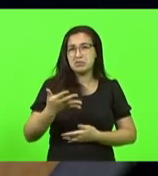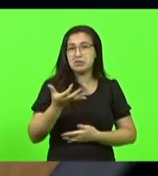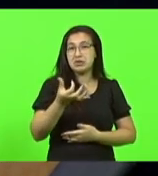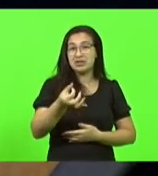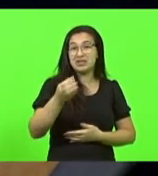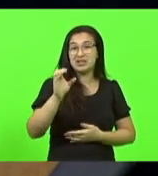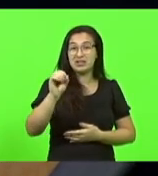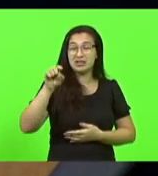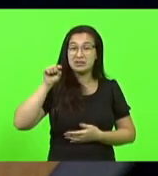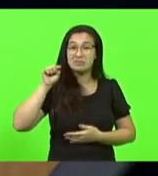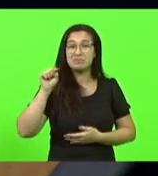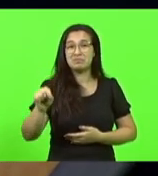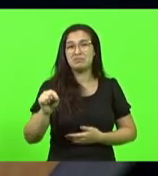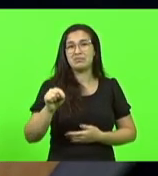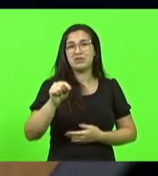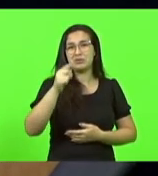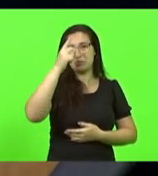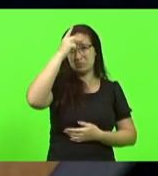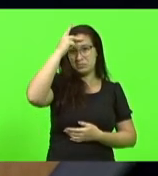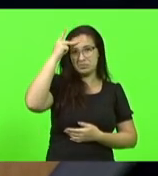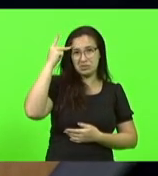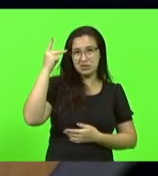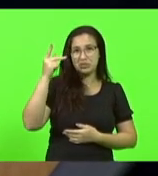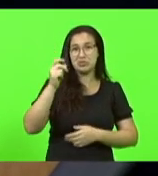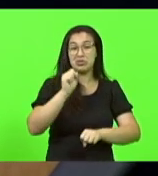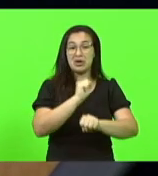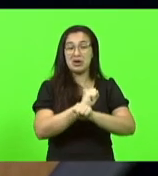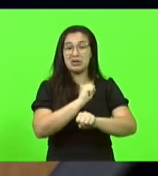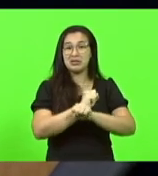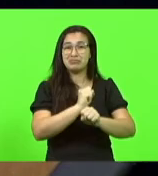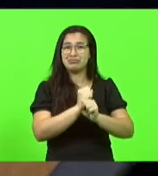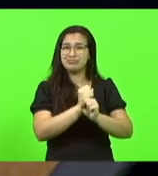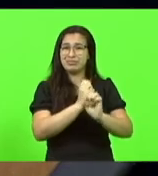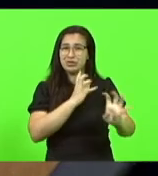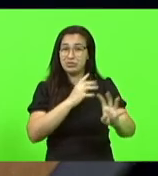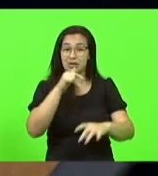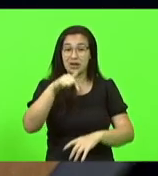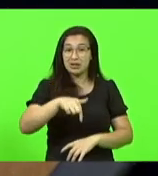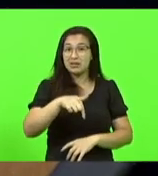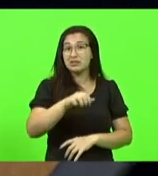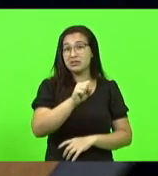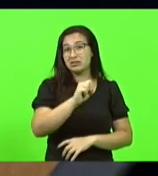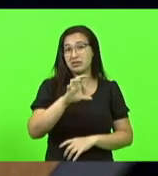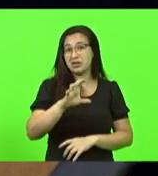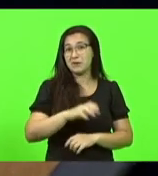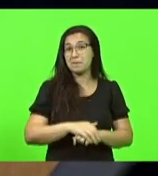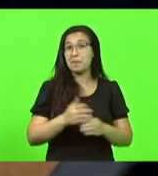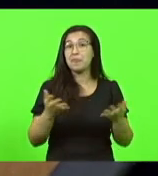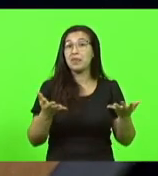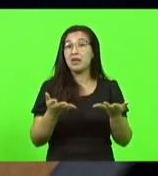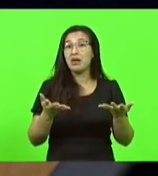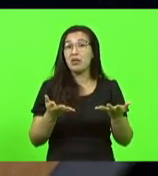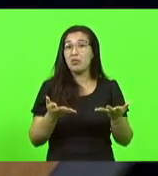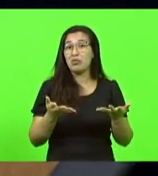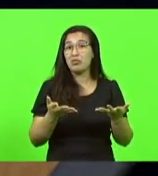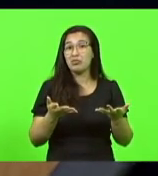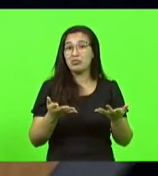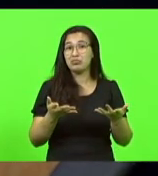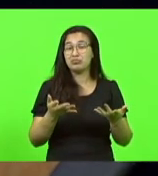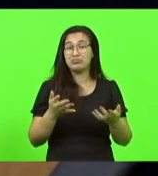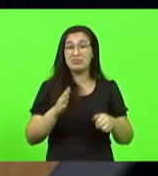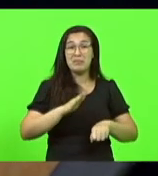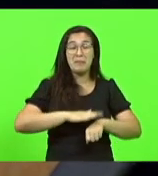mil catarinenses nessas filas de espera e agora essa fila passa de 100 mil catarinenses.